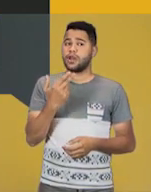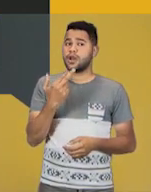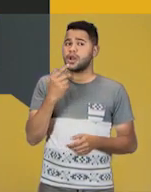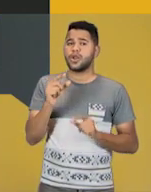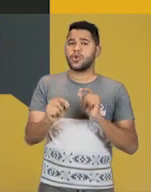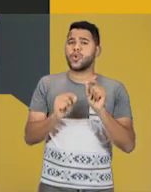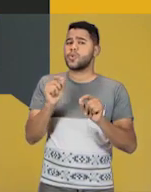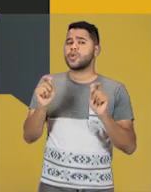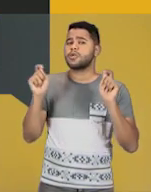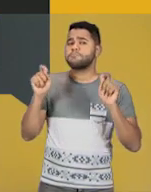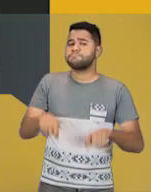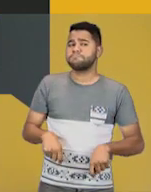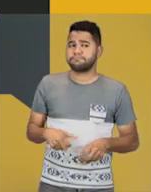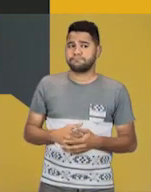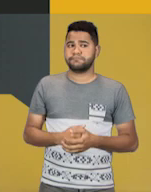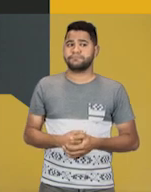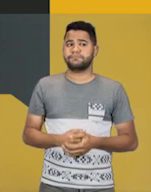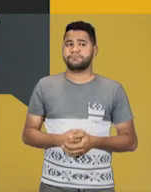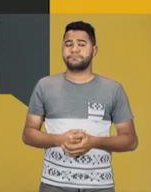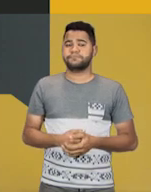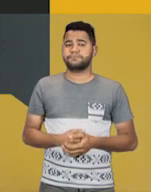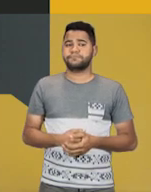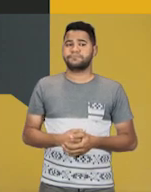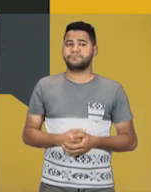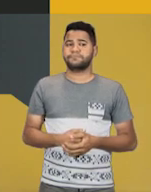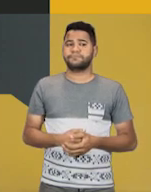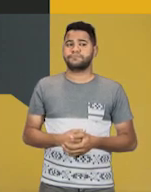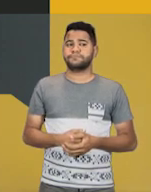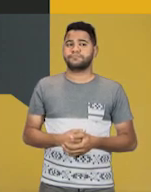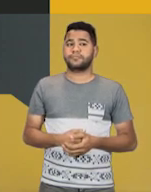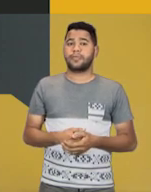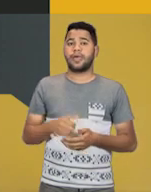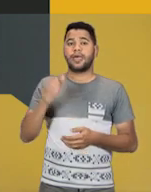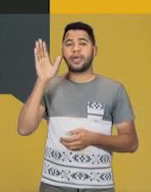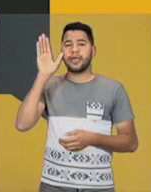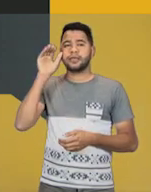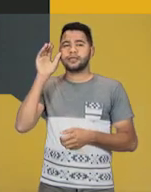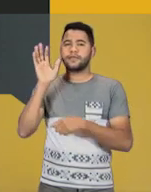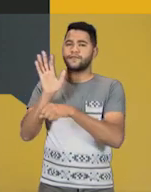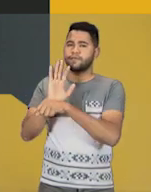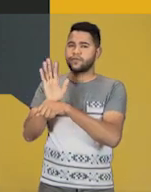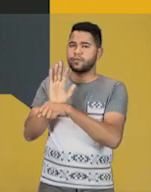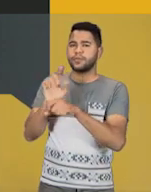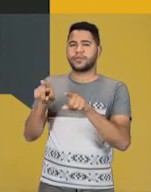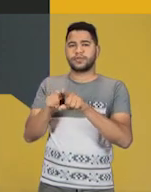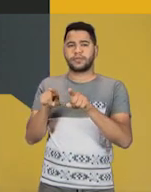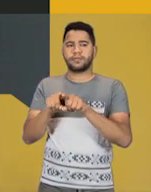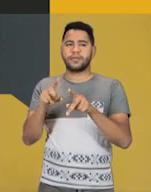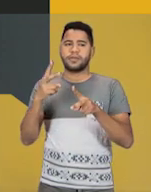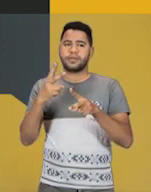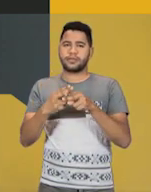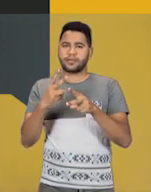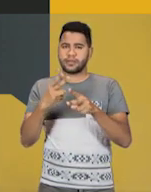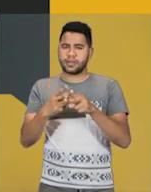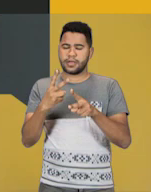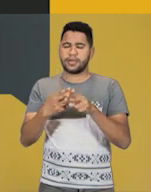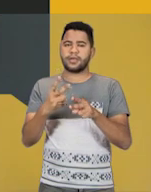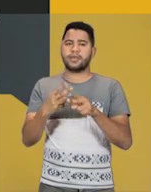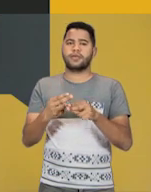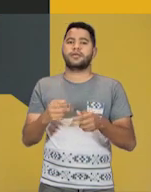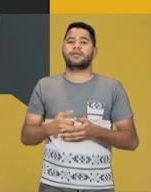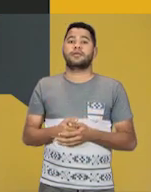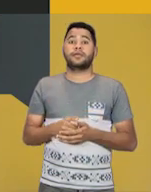Watch Movies and TV Series. Assistir a filmes e seriados, né? De